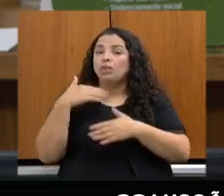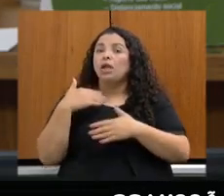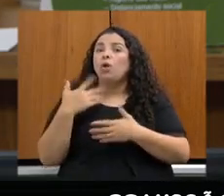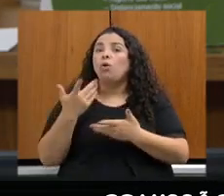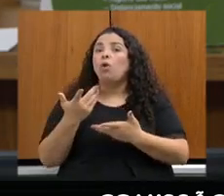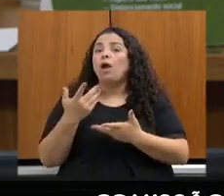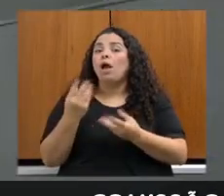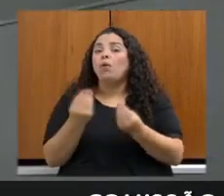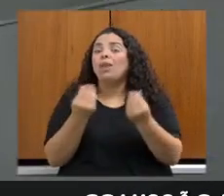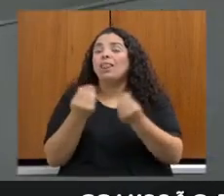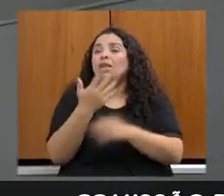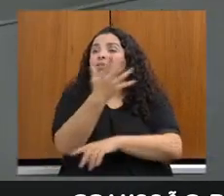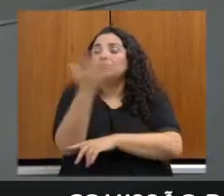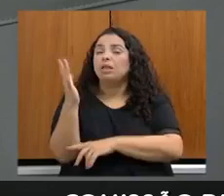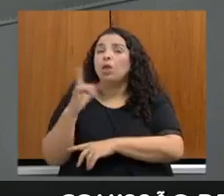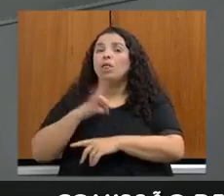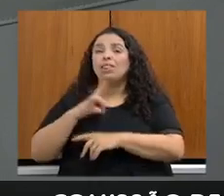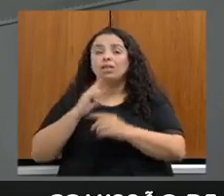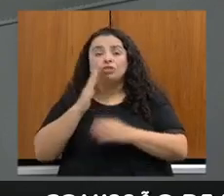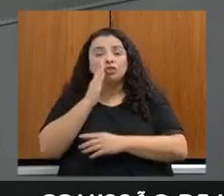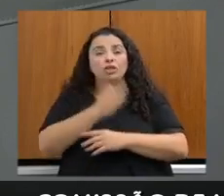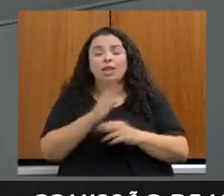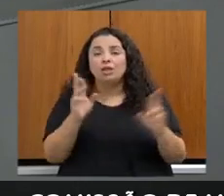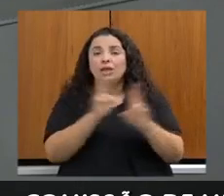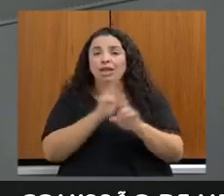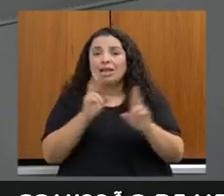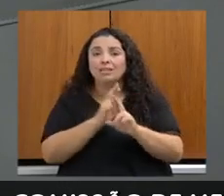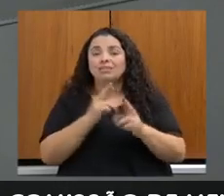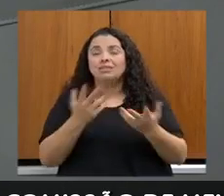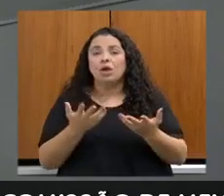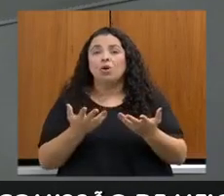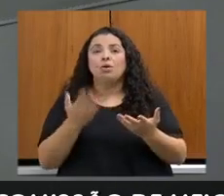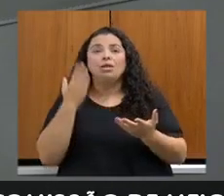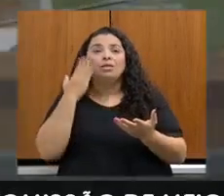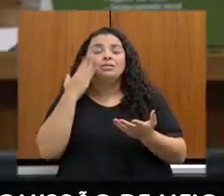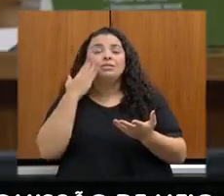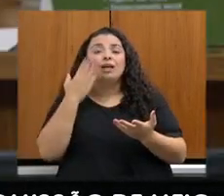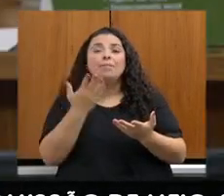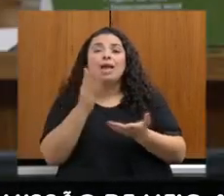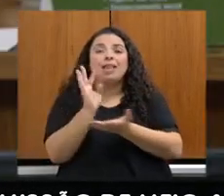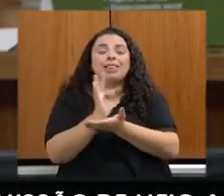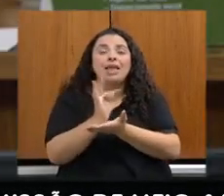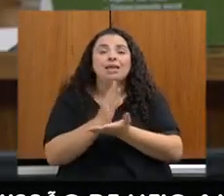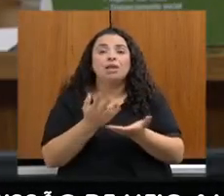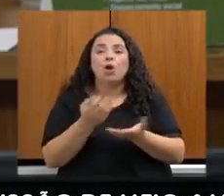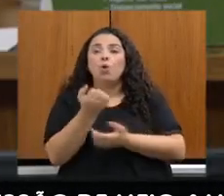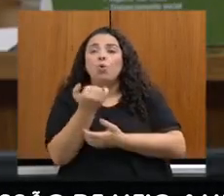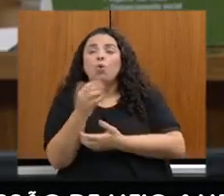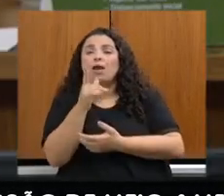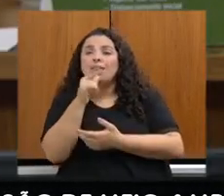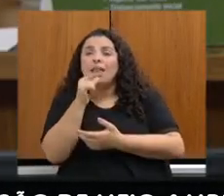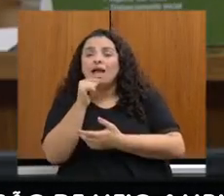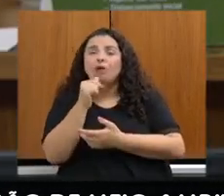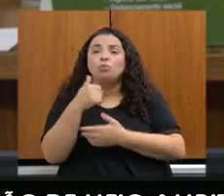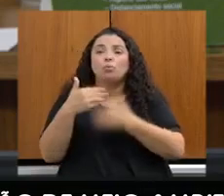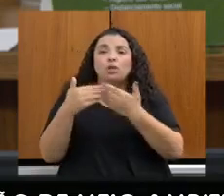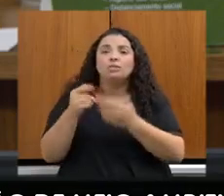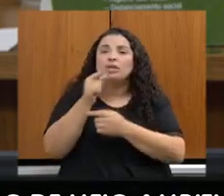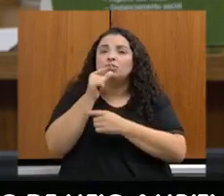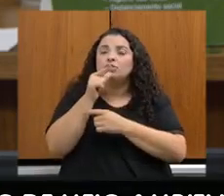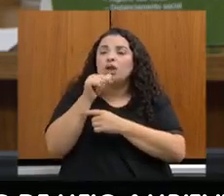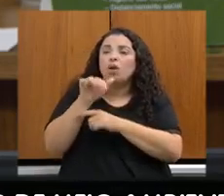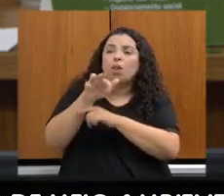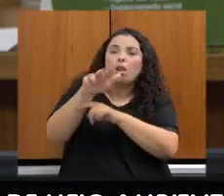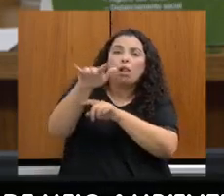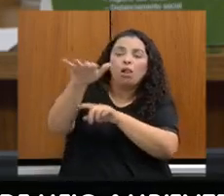técnica dos produtores rurais. Saber qual é a quantidade de água que deve usar no processo de irrigação, qual é a melhor tecnologia de irrigação, qual é a